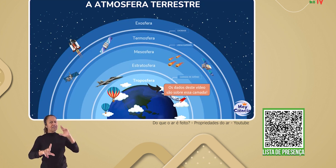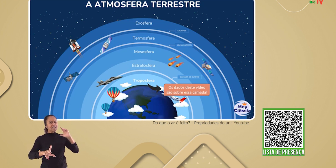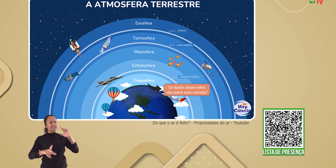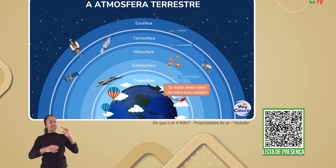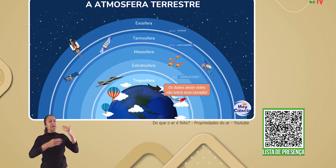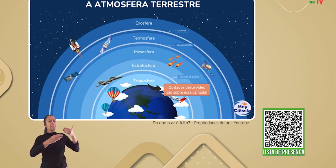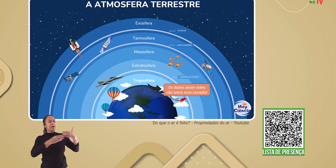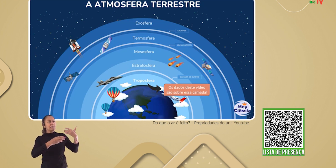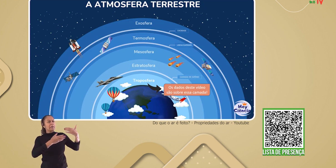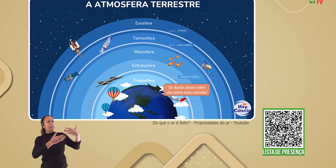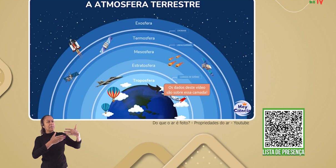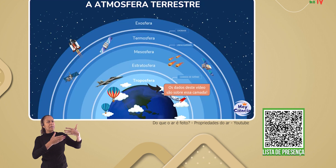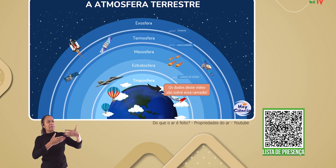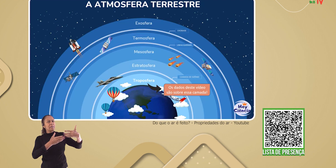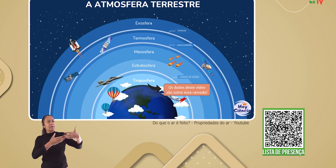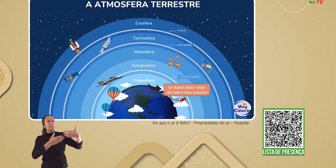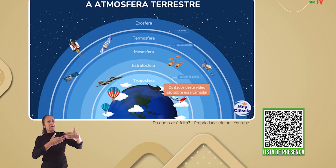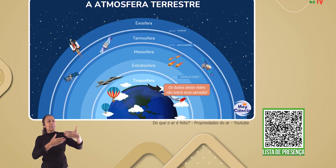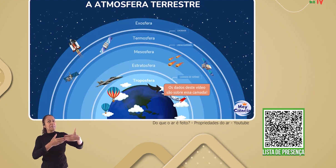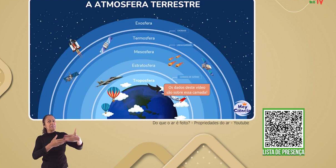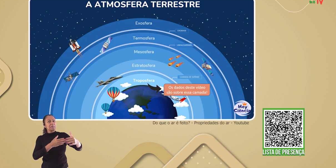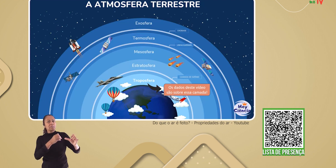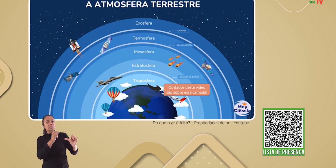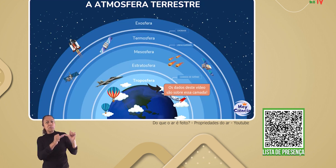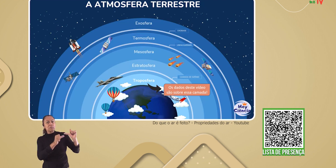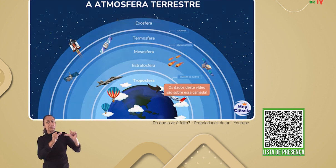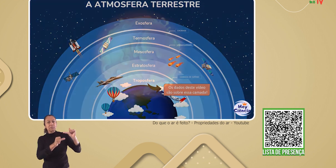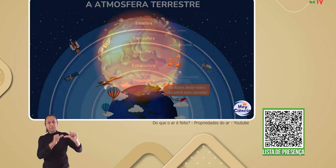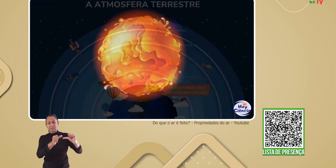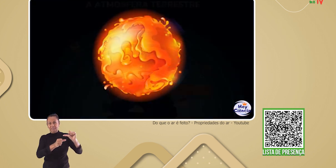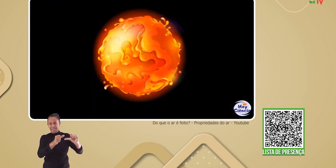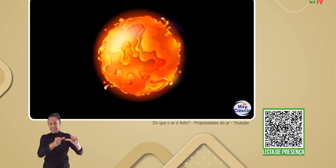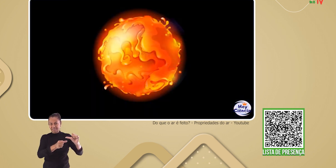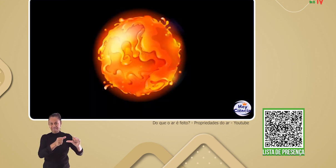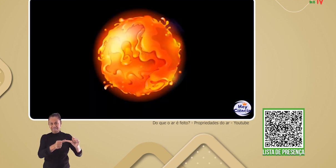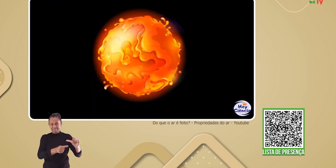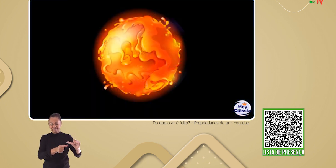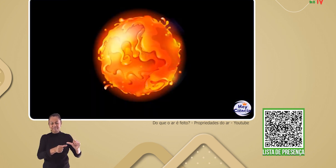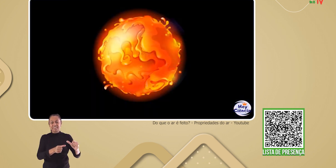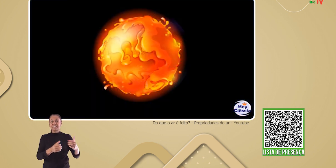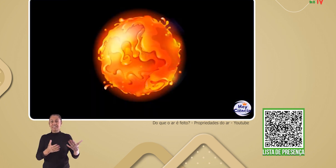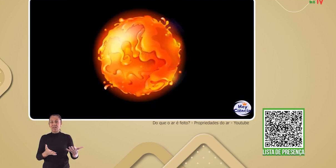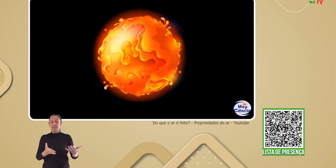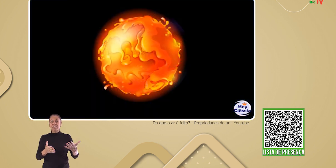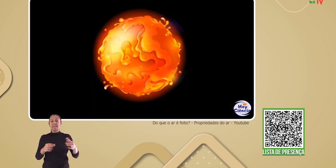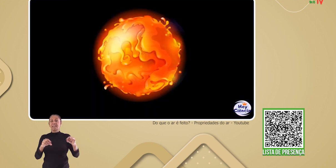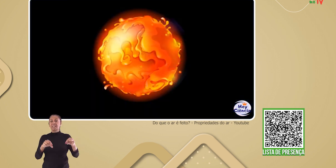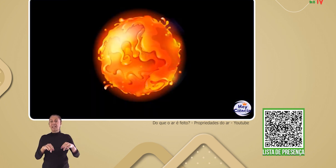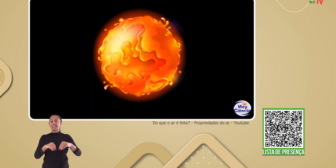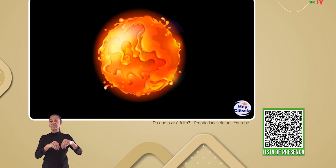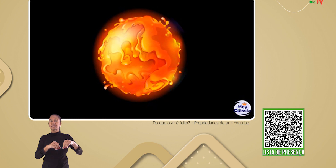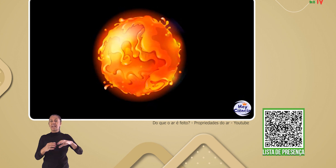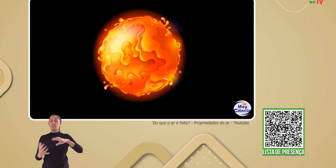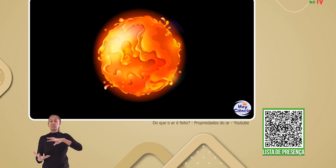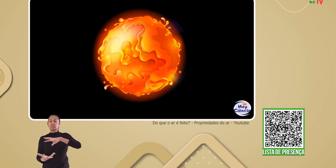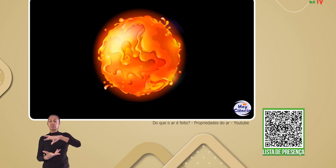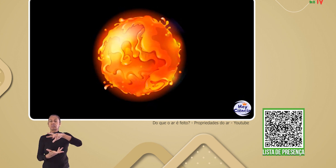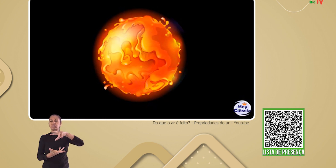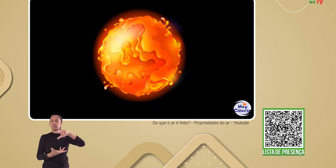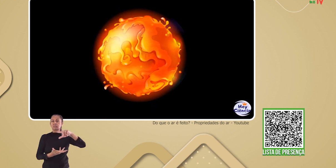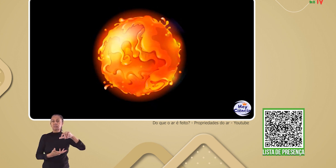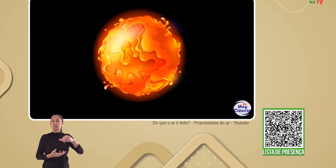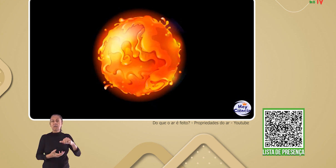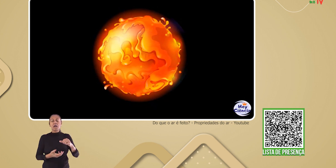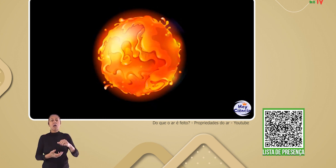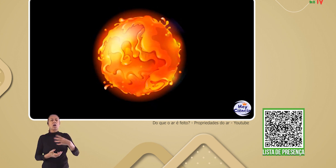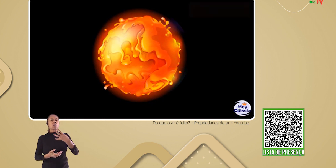mudança de composição do ar e da concentração de alguns componentes. Estima-se que a Terra tenha surgido há